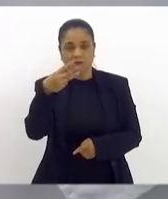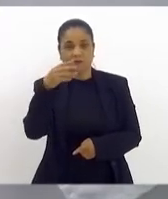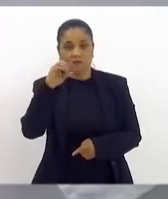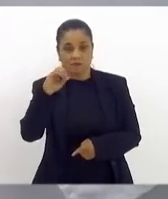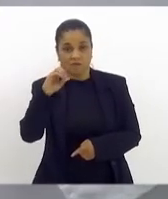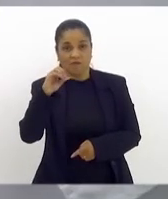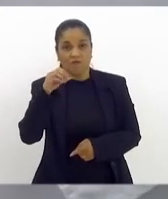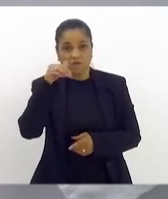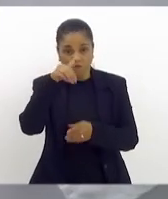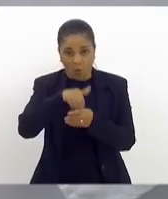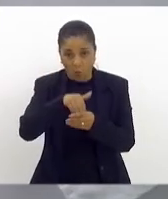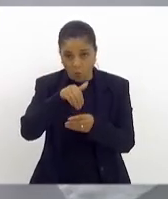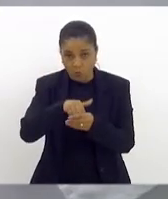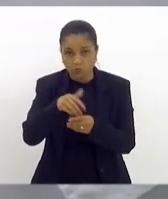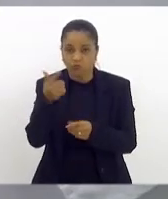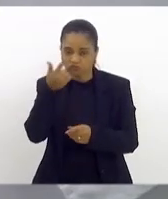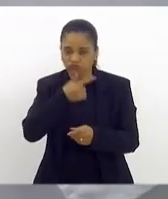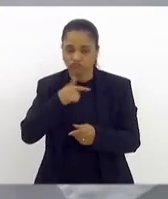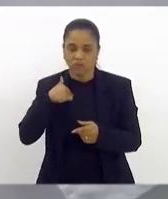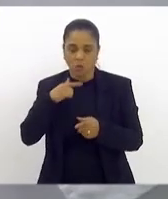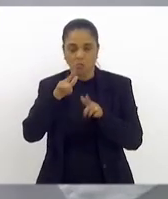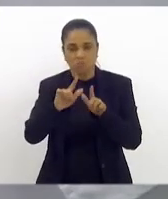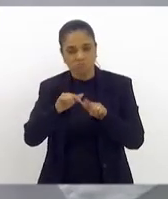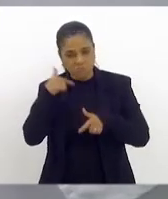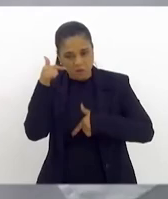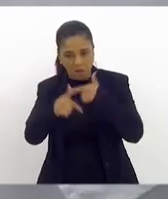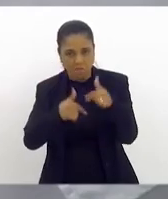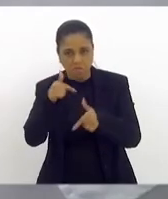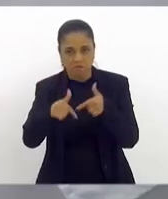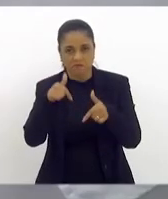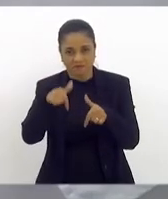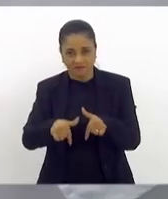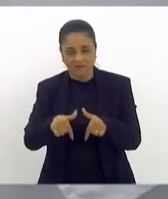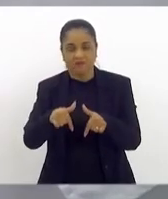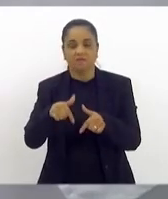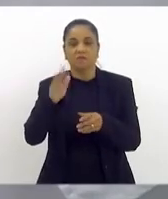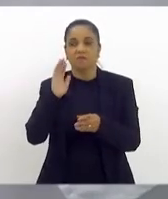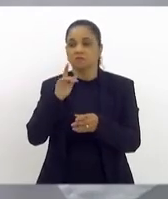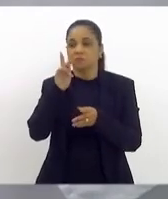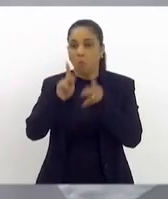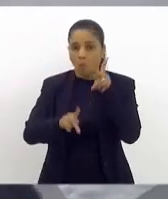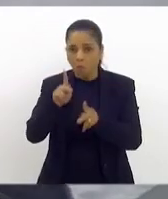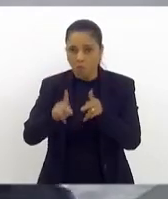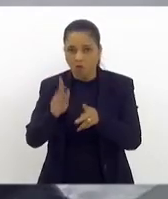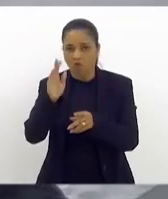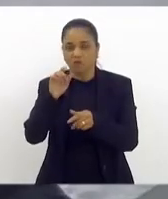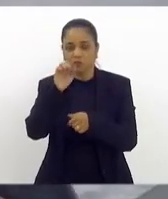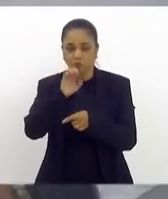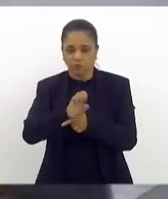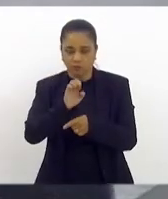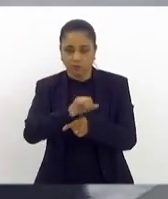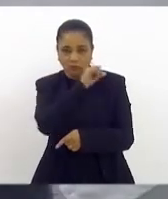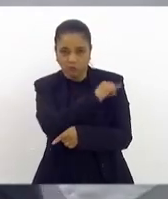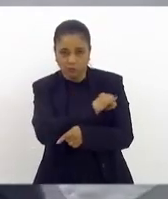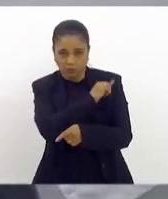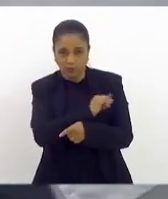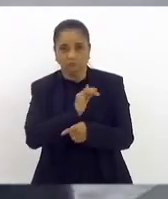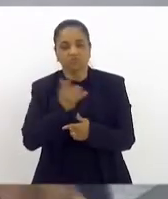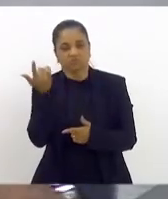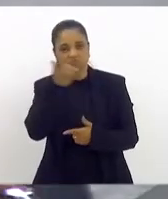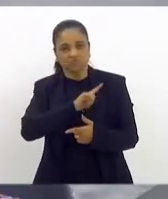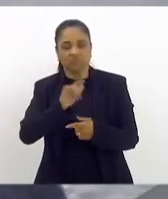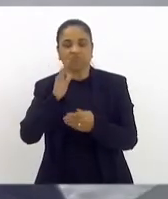para honrar o que os eleitores do estado do Rio de Janeiro nos confiou. Vamos ouvir agora